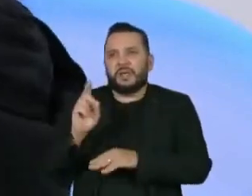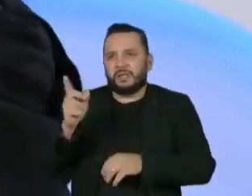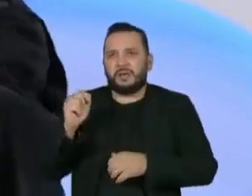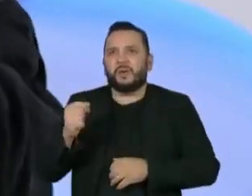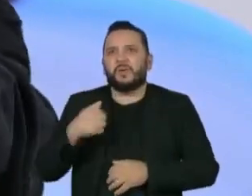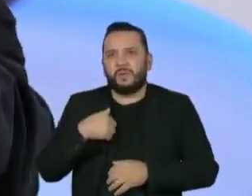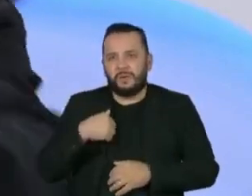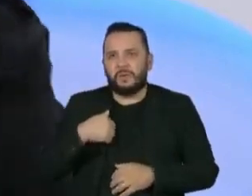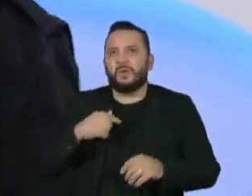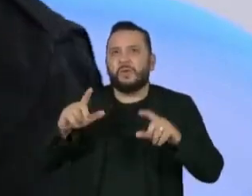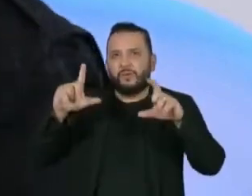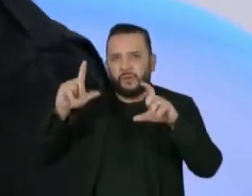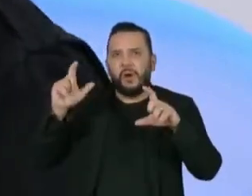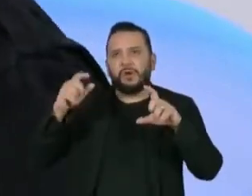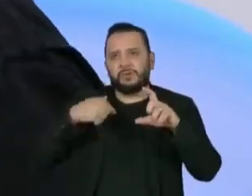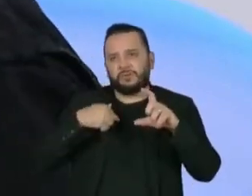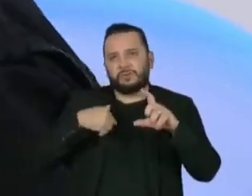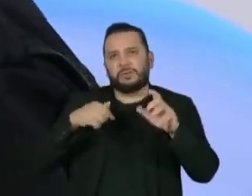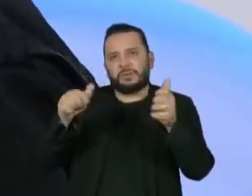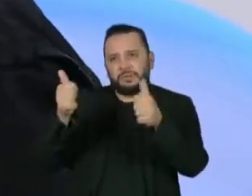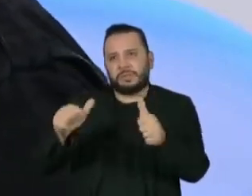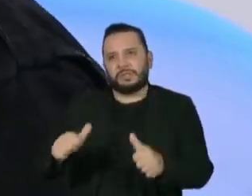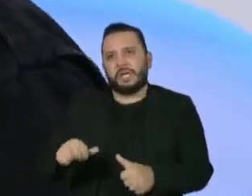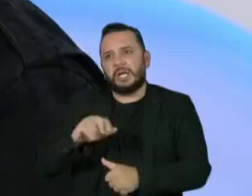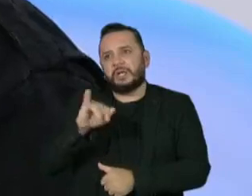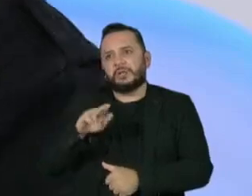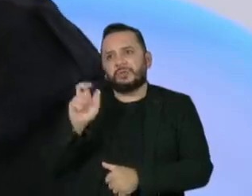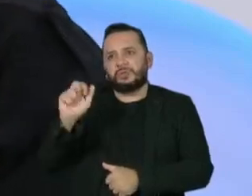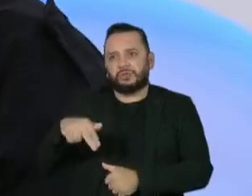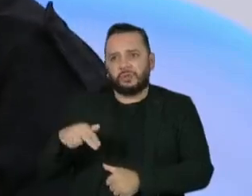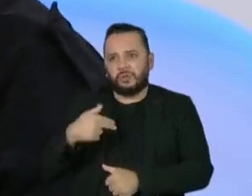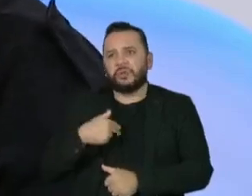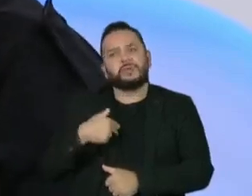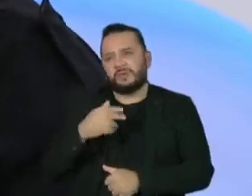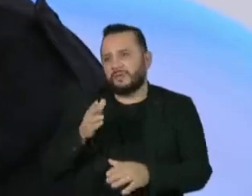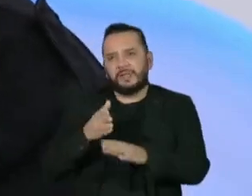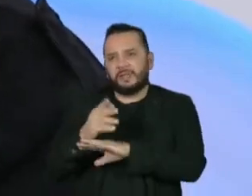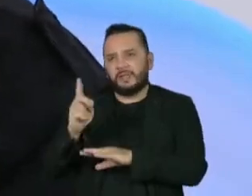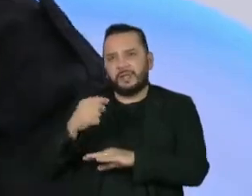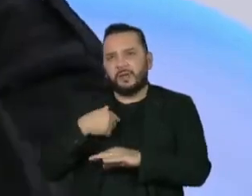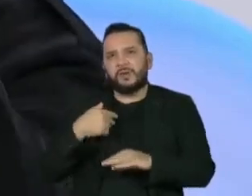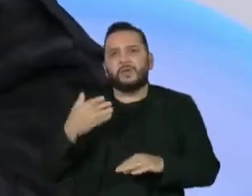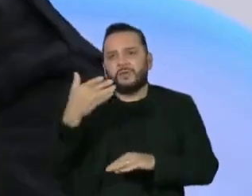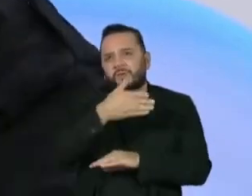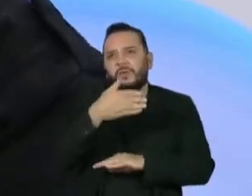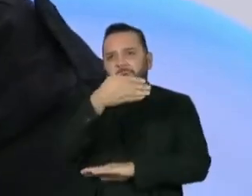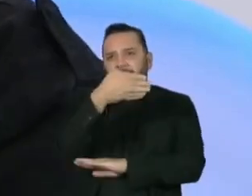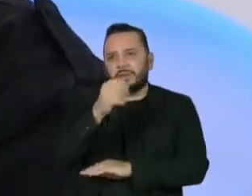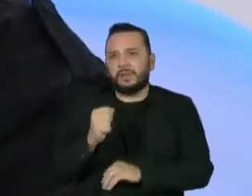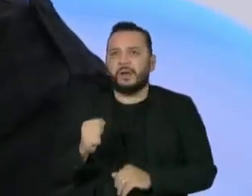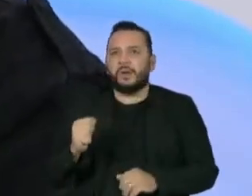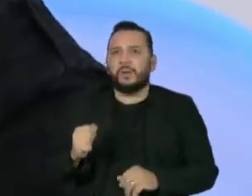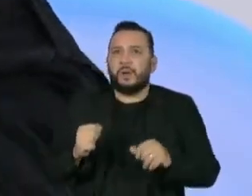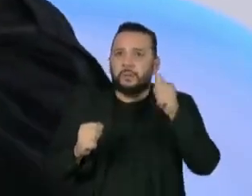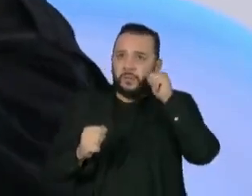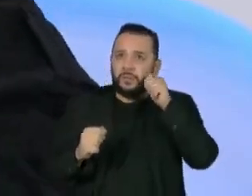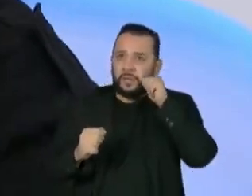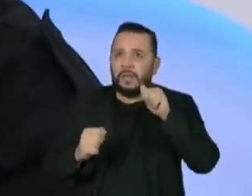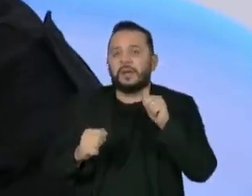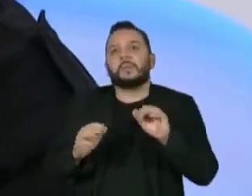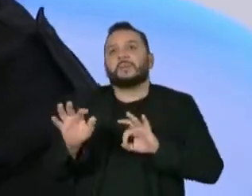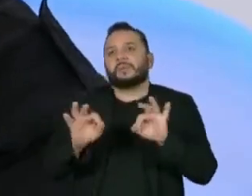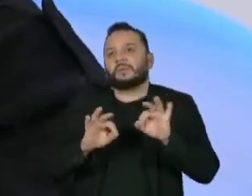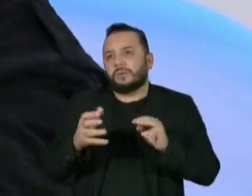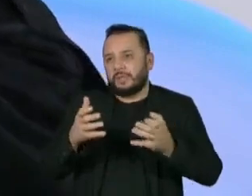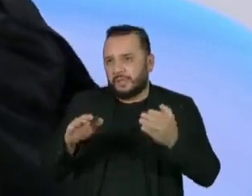Eu tirei uma foto com a estátua do John Lennon. Falei, ó, gente, eu não vou entrar. Eu vou para hotel, beleza. Aí uma produtora que estava lá, que estava